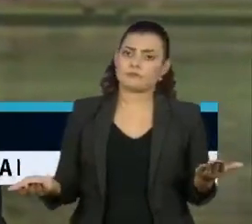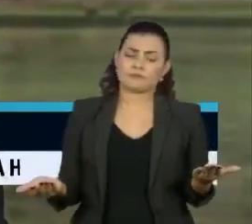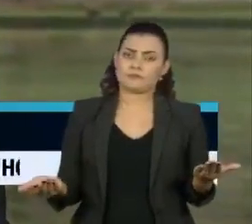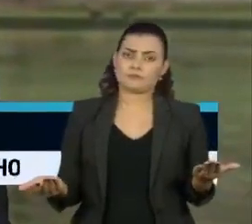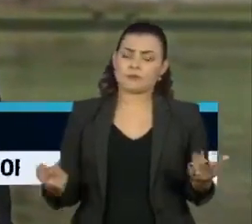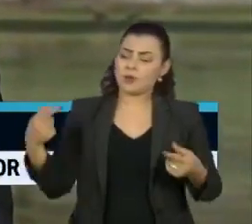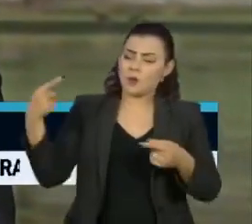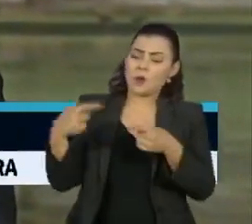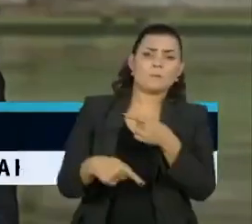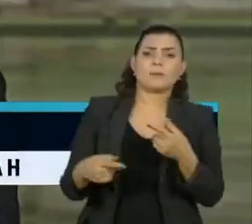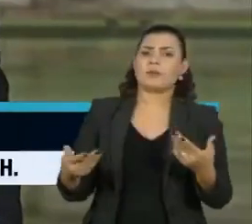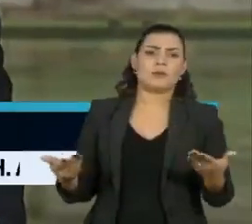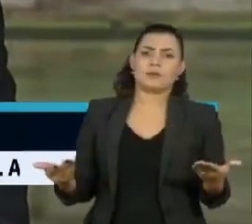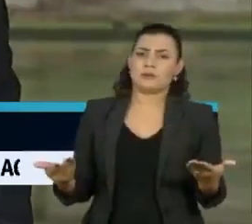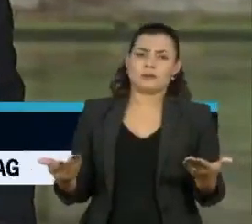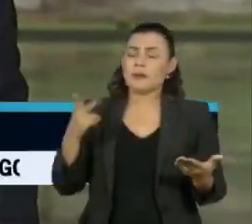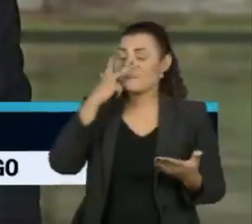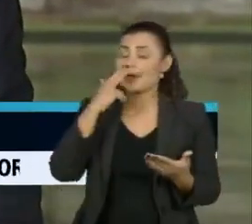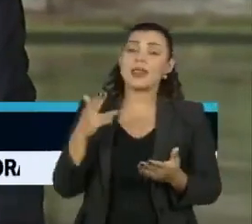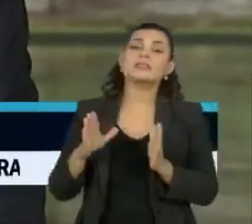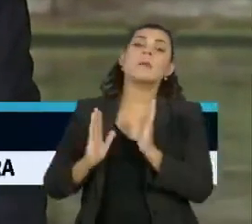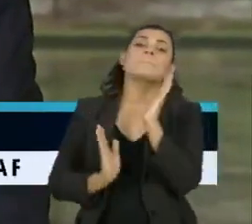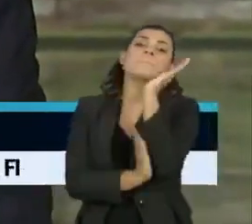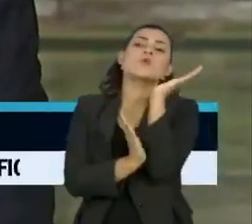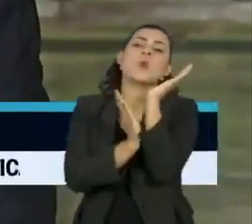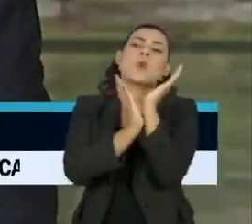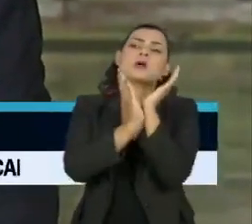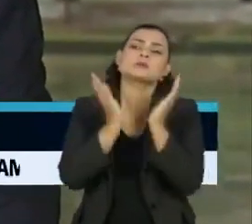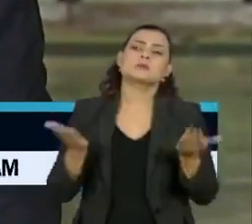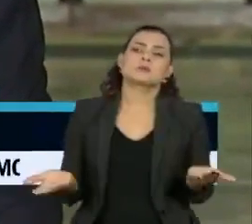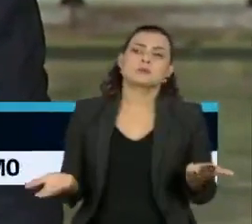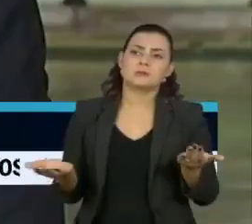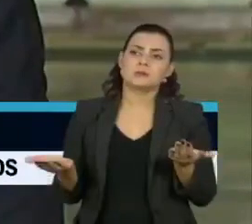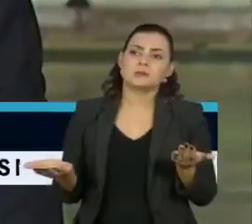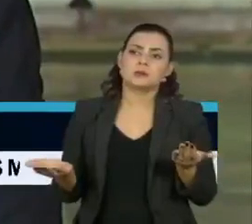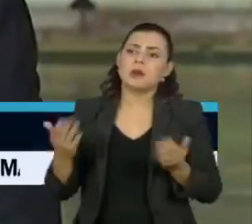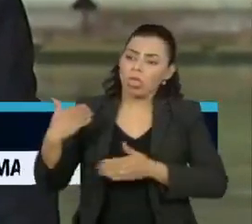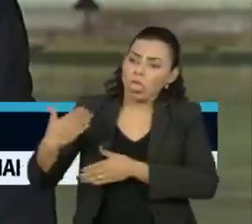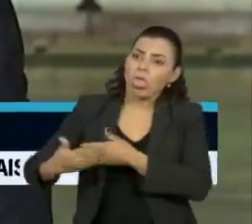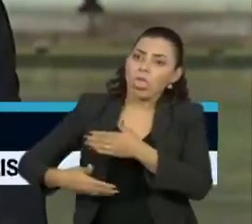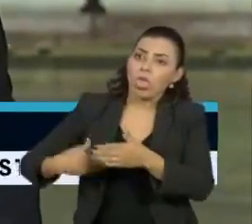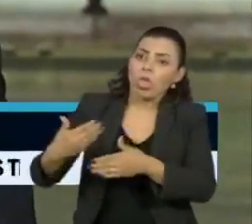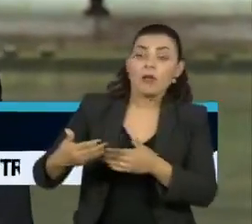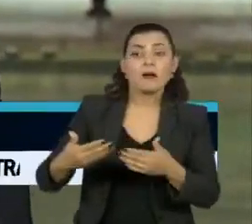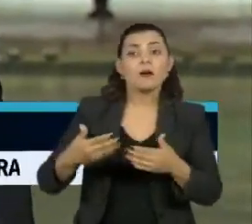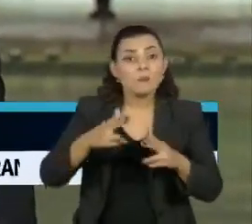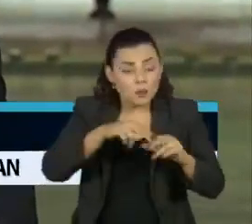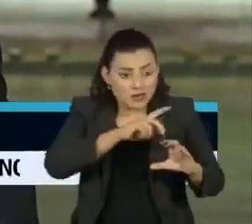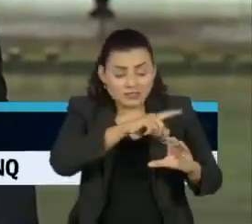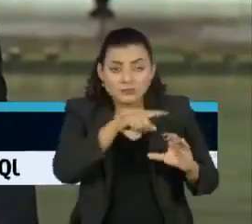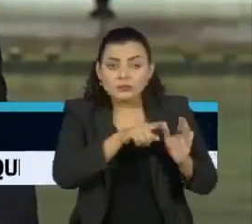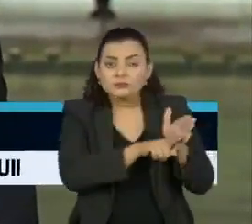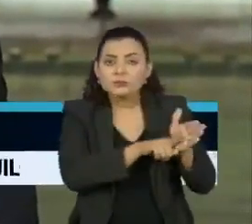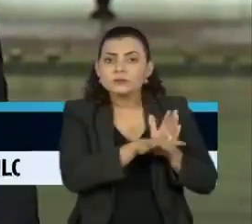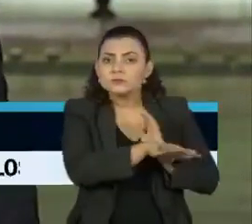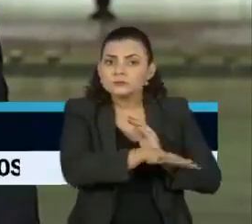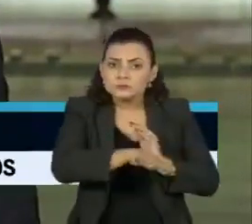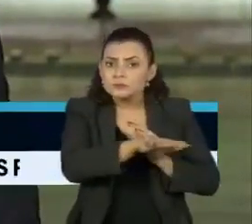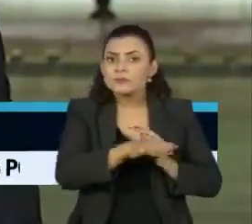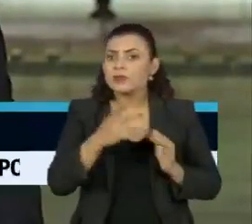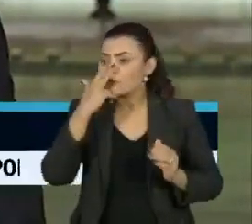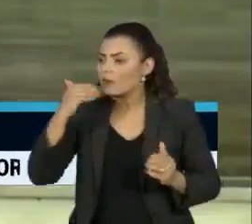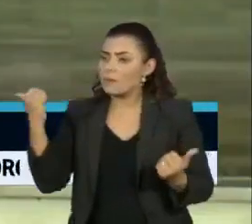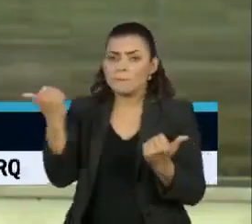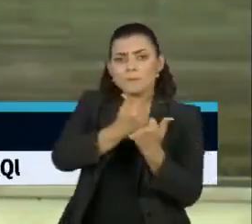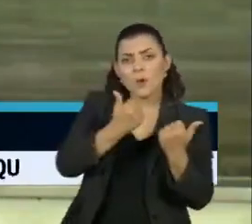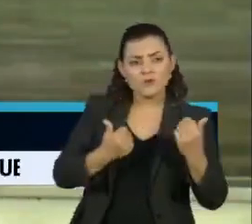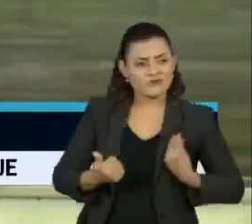que processos burocráticos, ainda que em nome da ciência, se sobreponham